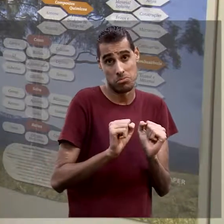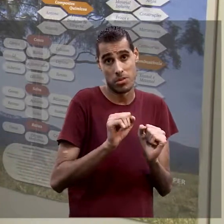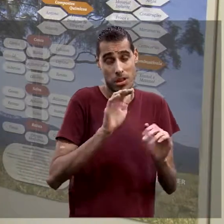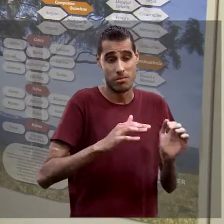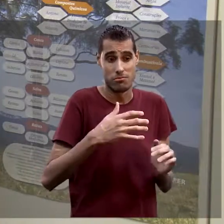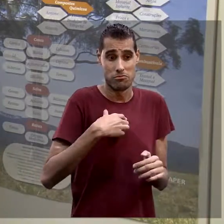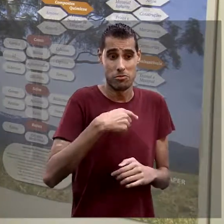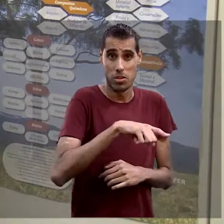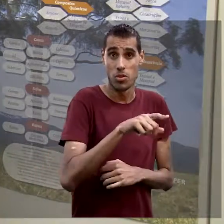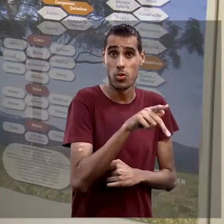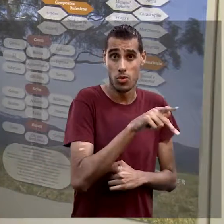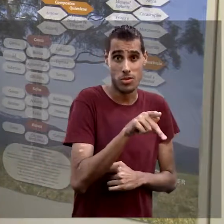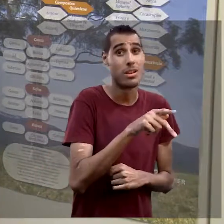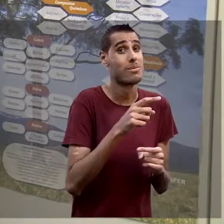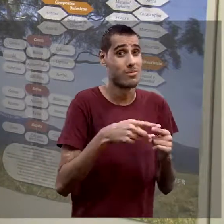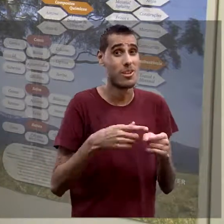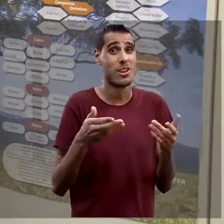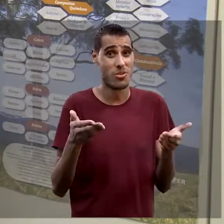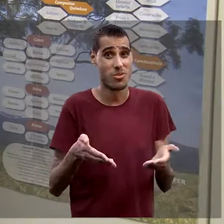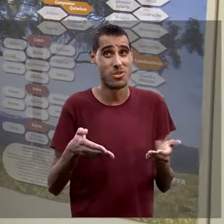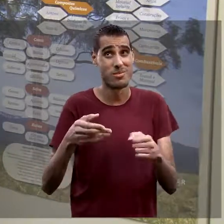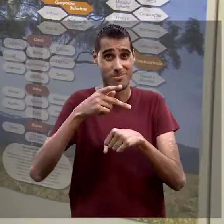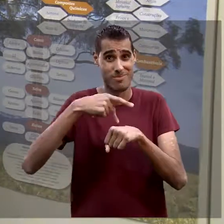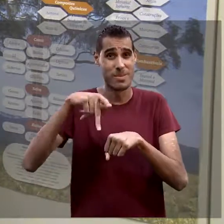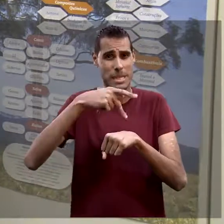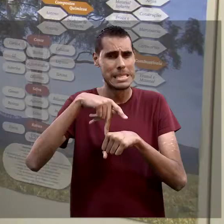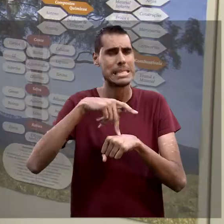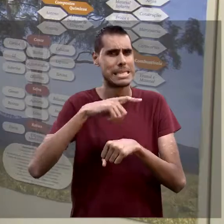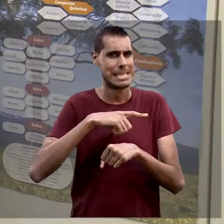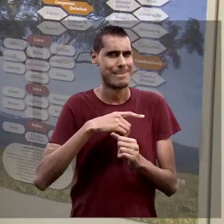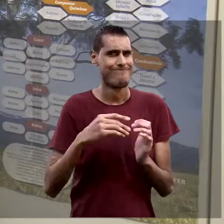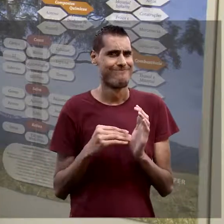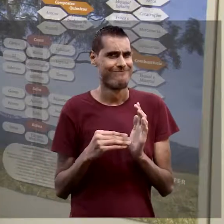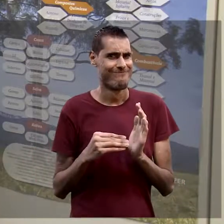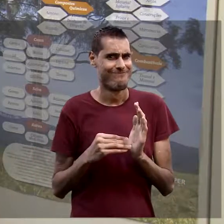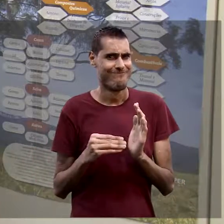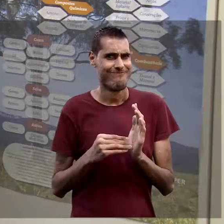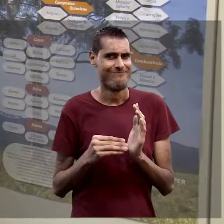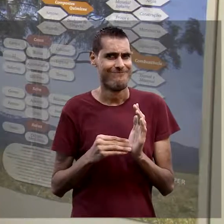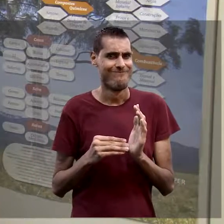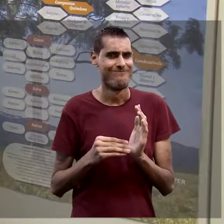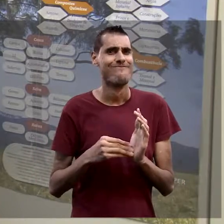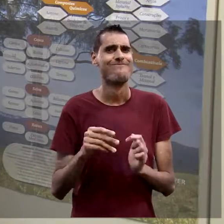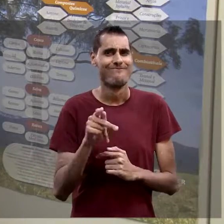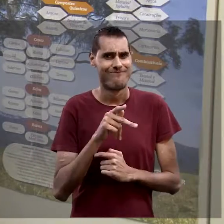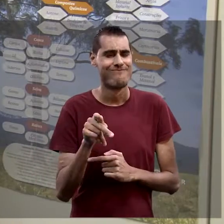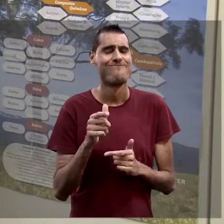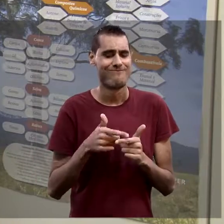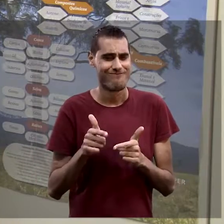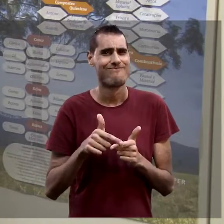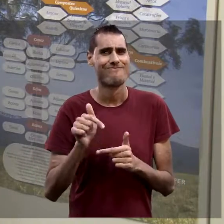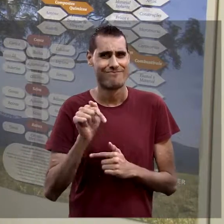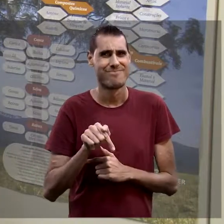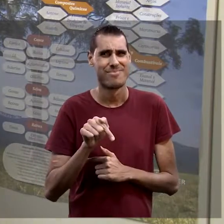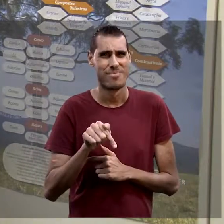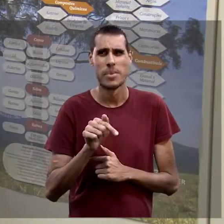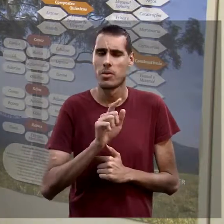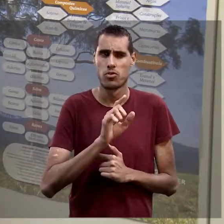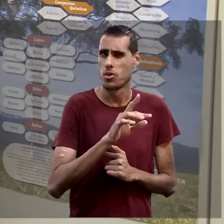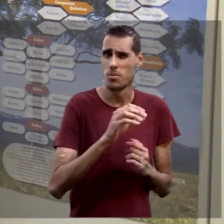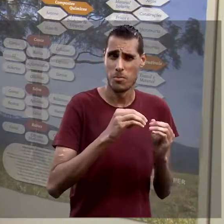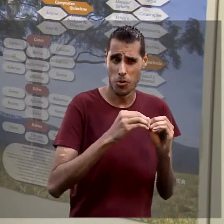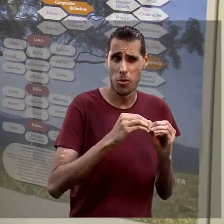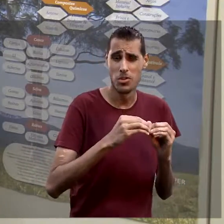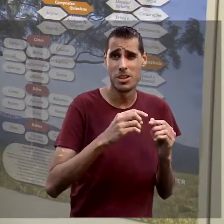arrepender, tanto para serem docentes, porque a falta de professor hoje no país é um problema, né? Nós temos